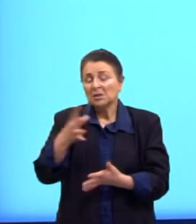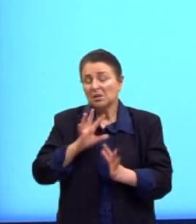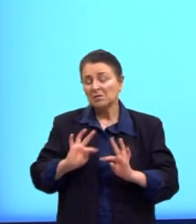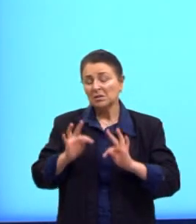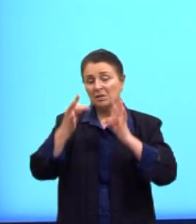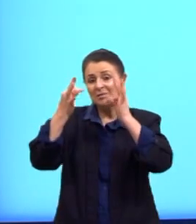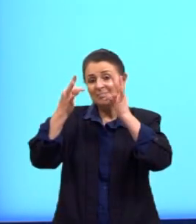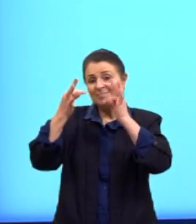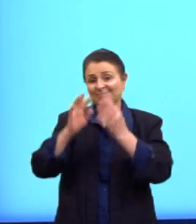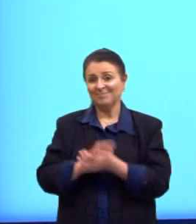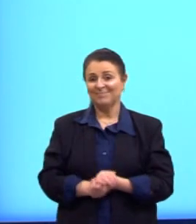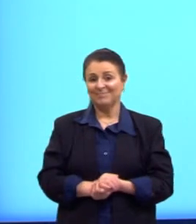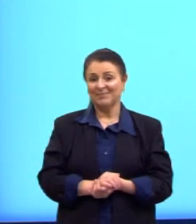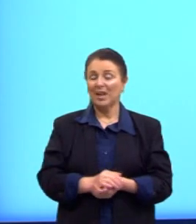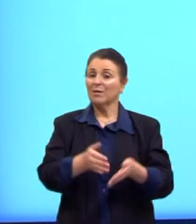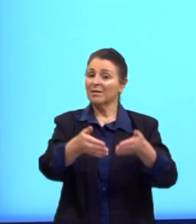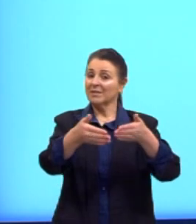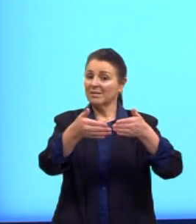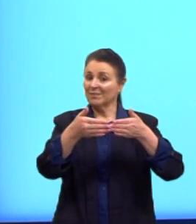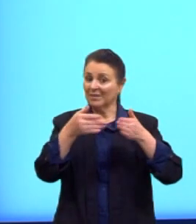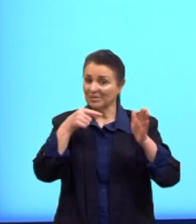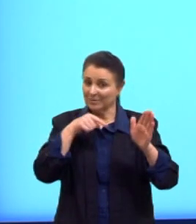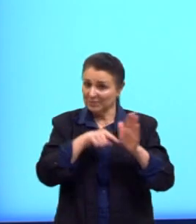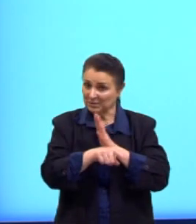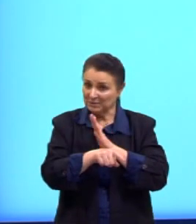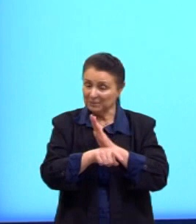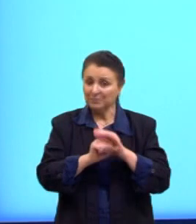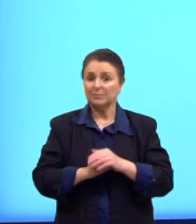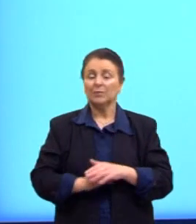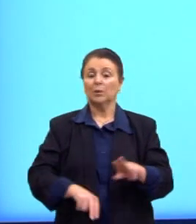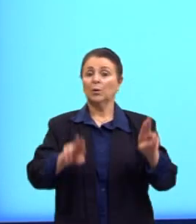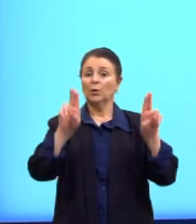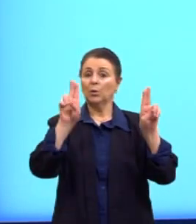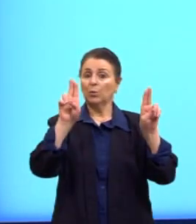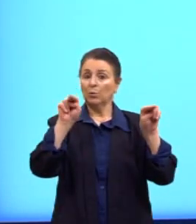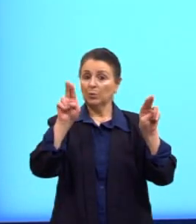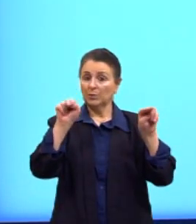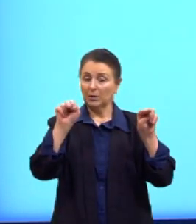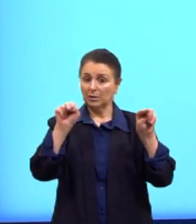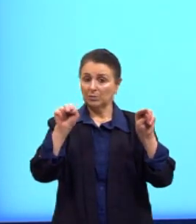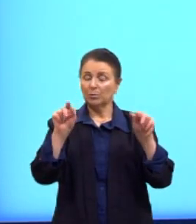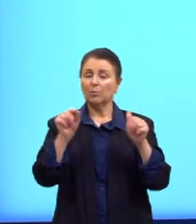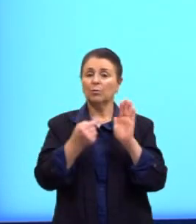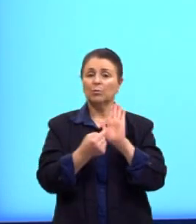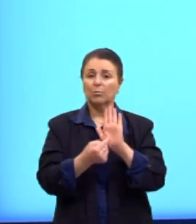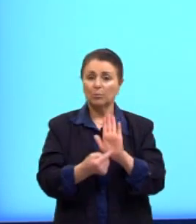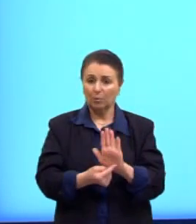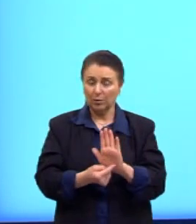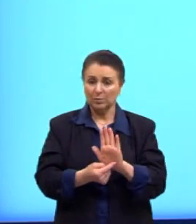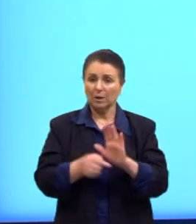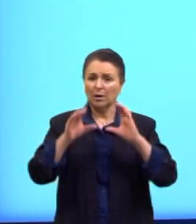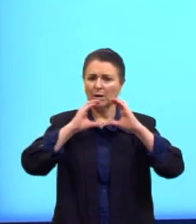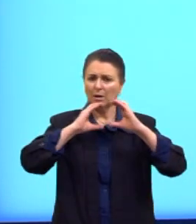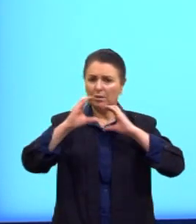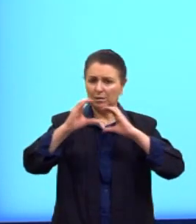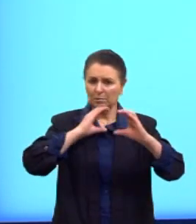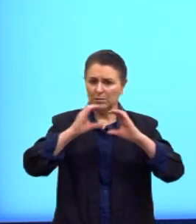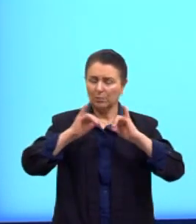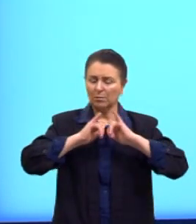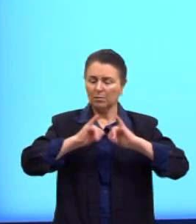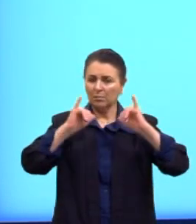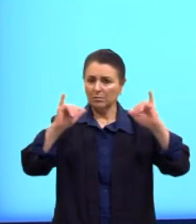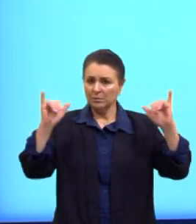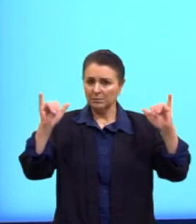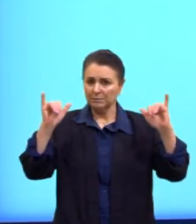O nos pede aqui a questão? O texto faz referência aos sistemas de comunicação e informação.